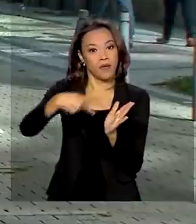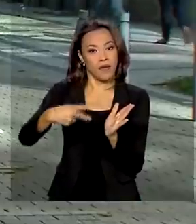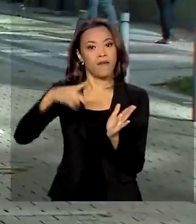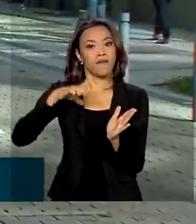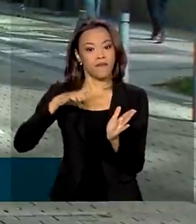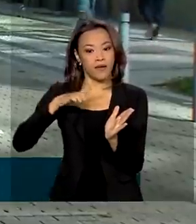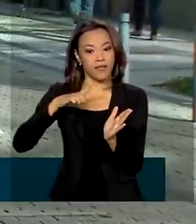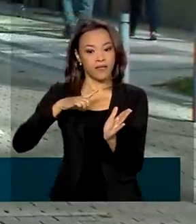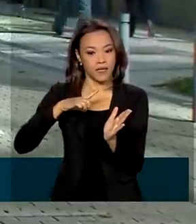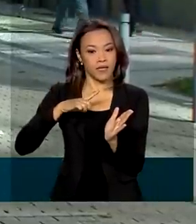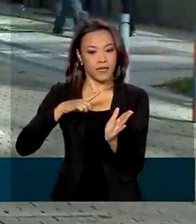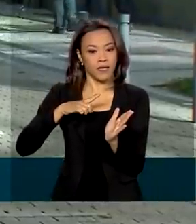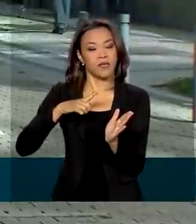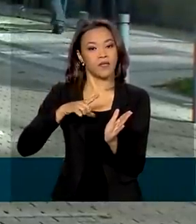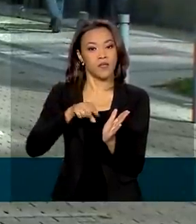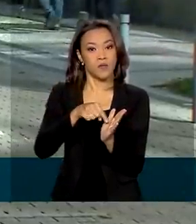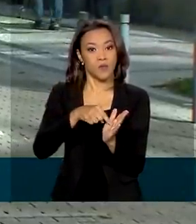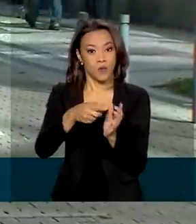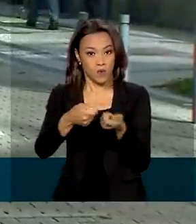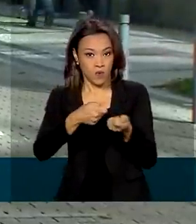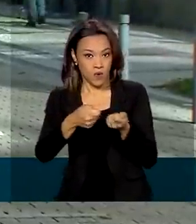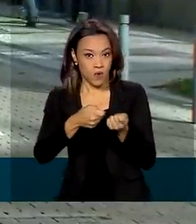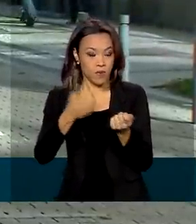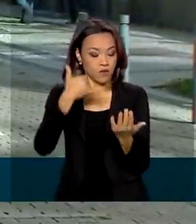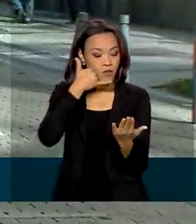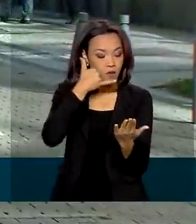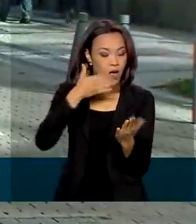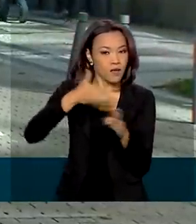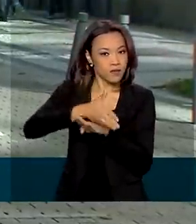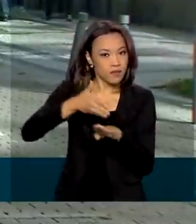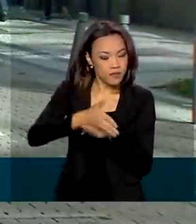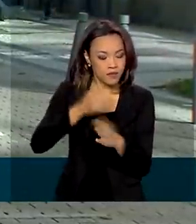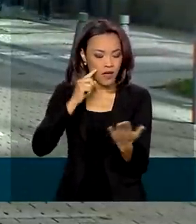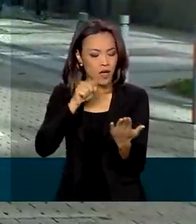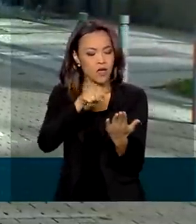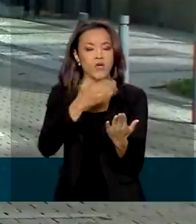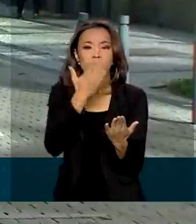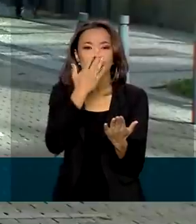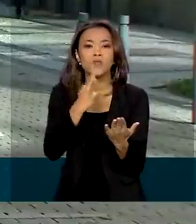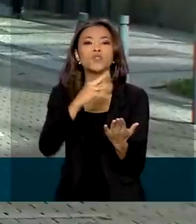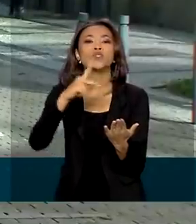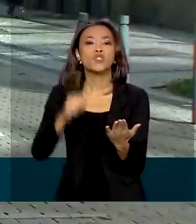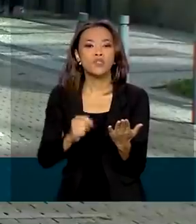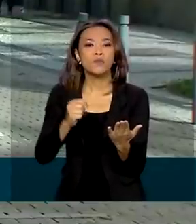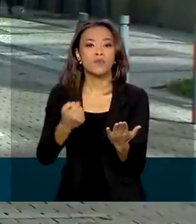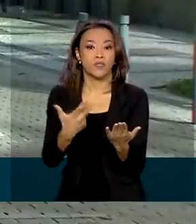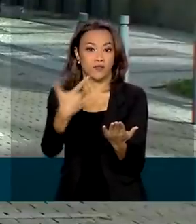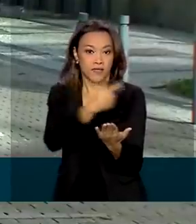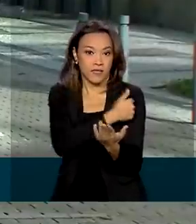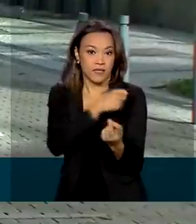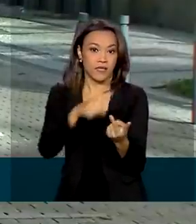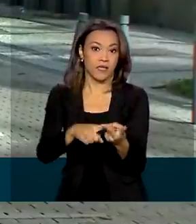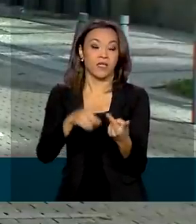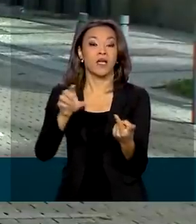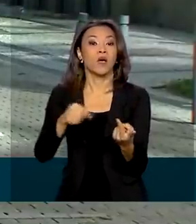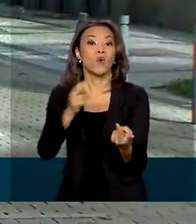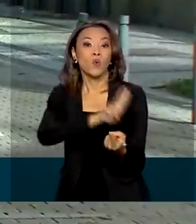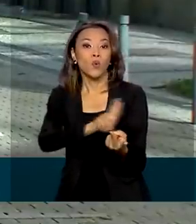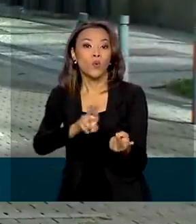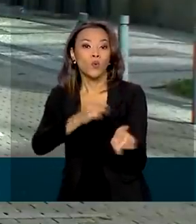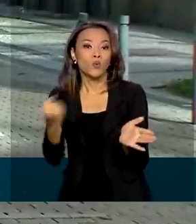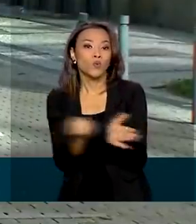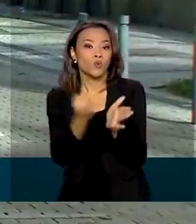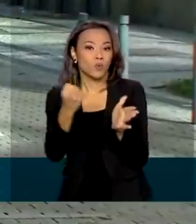registrada pelo celular e vai poder acessar pelo aparelho o tipo de vacina aplicada, o lote de fabricação